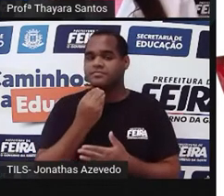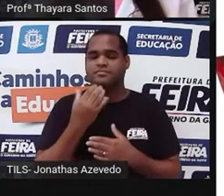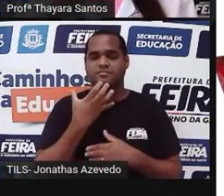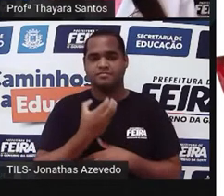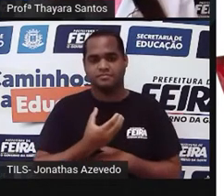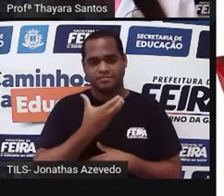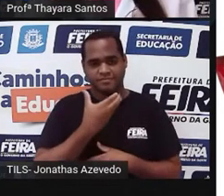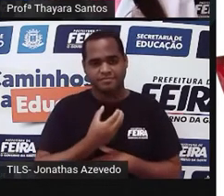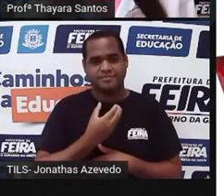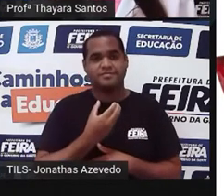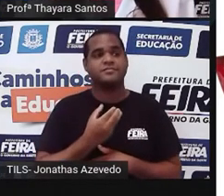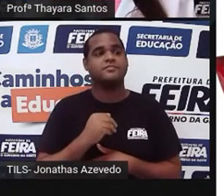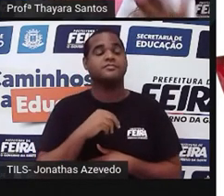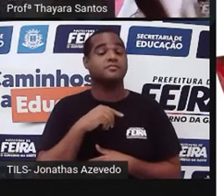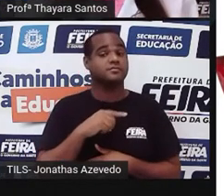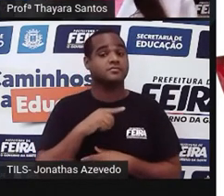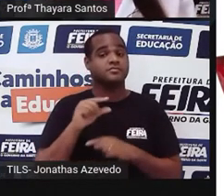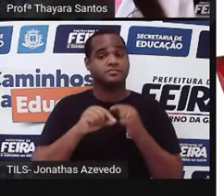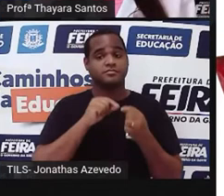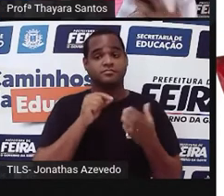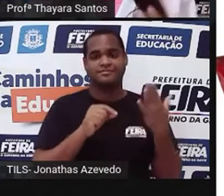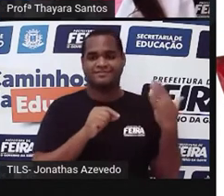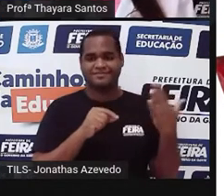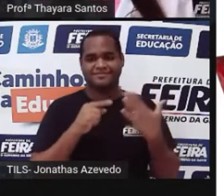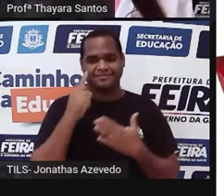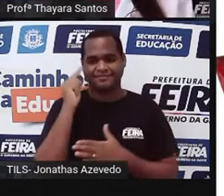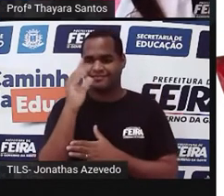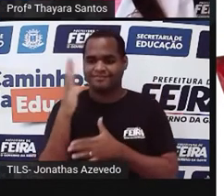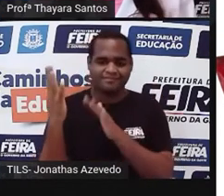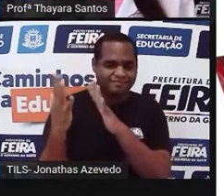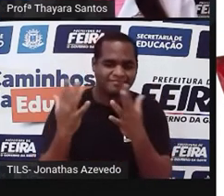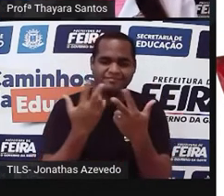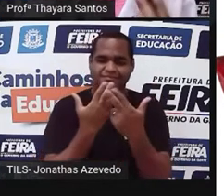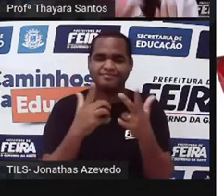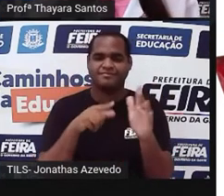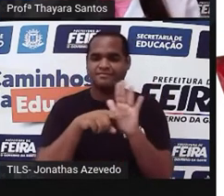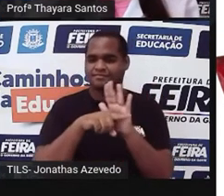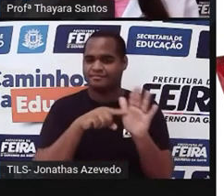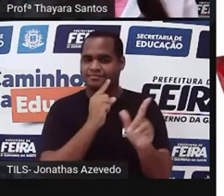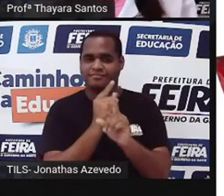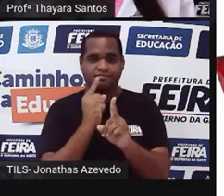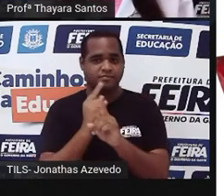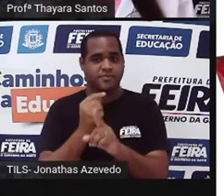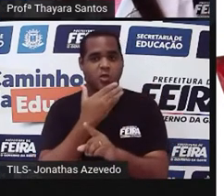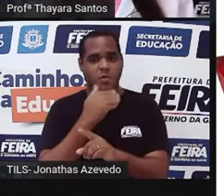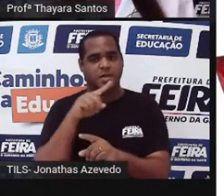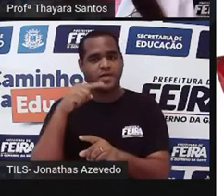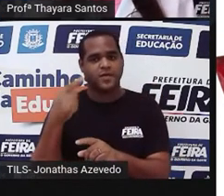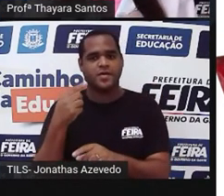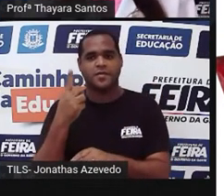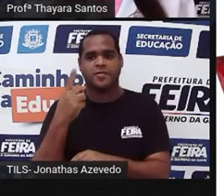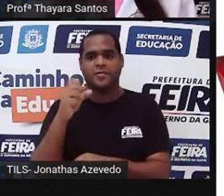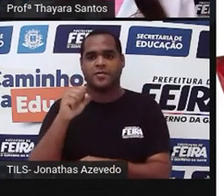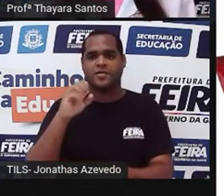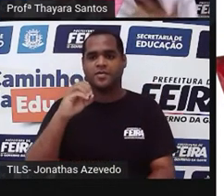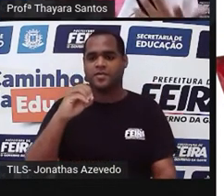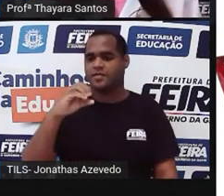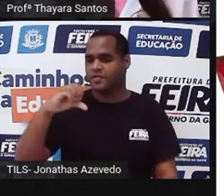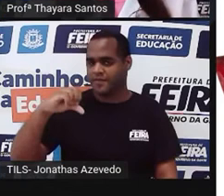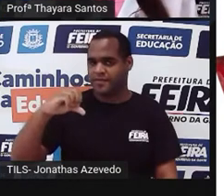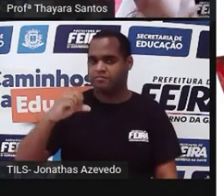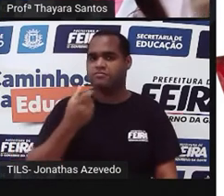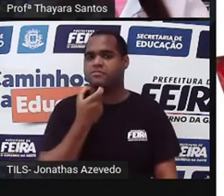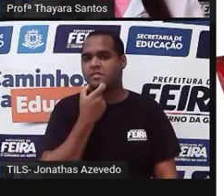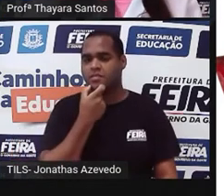naturalista, ele estudava a natureza, observava a natureza, ele nasceu depois de Lamarck, em 1809, e ele nasceu lá na